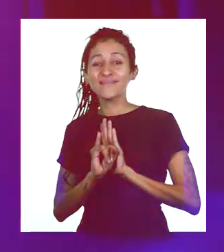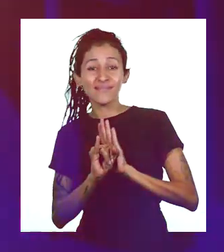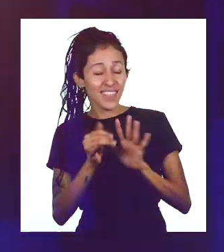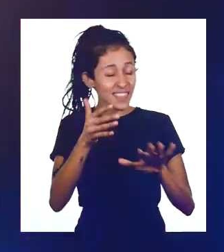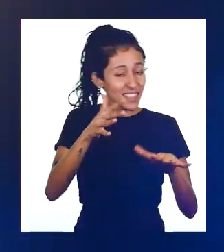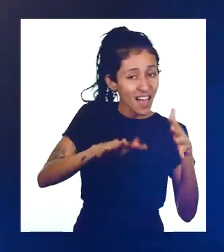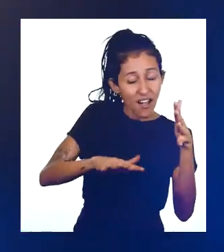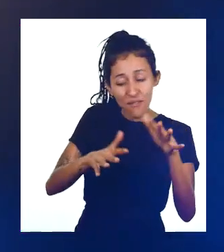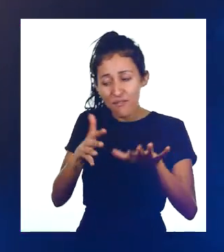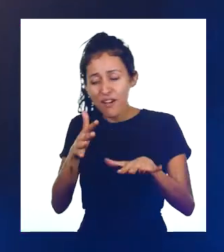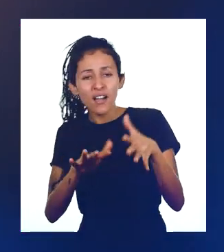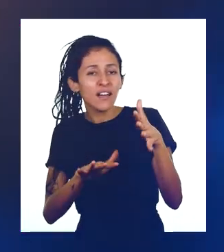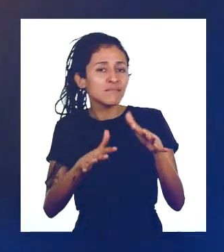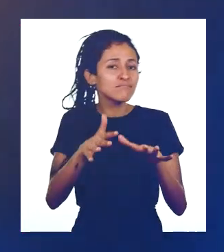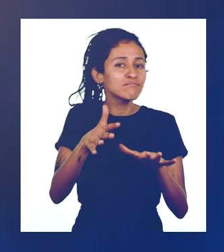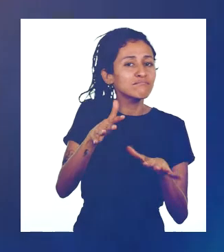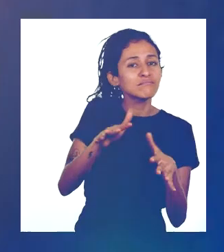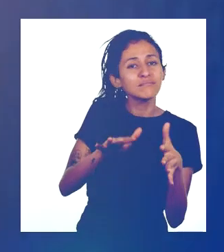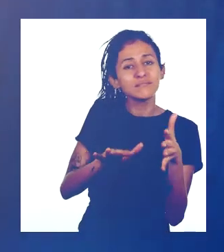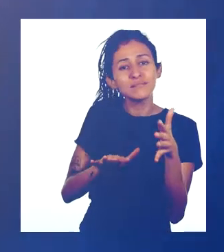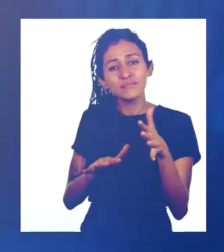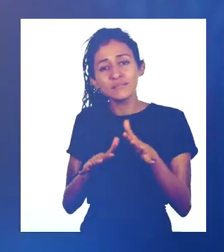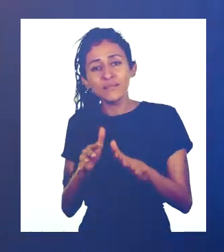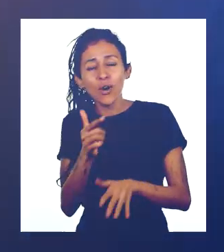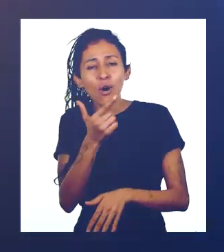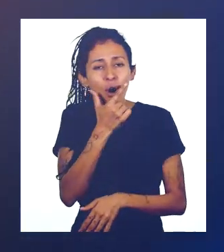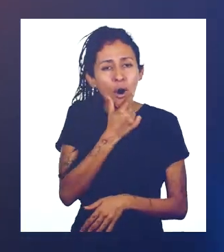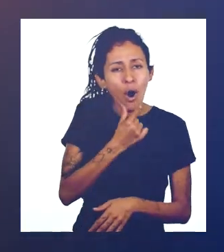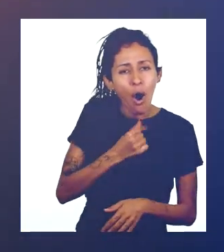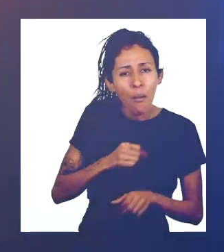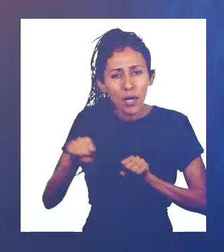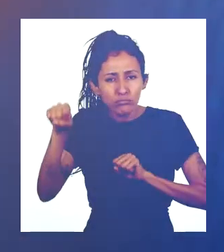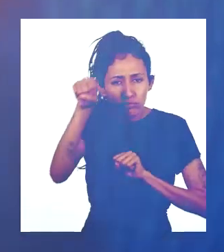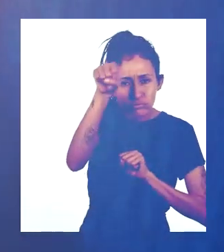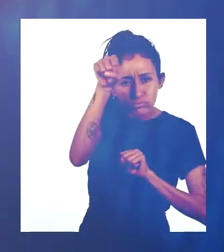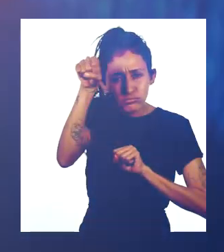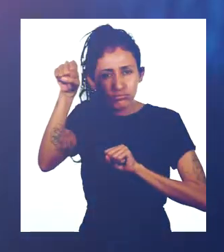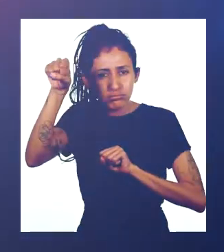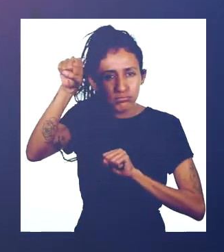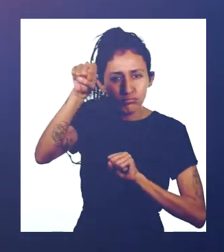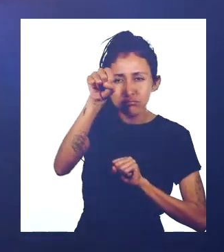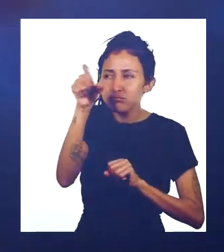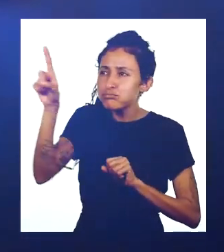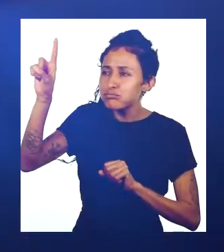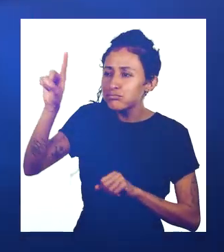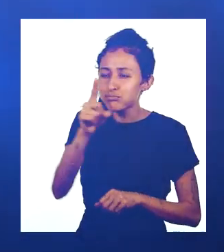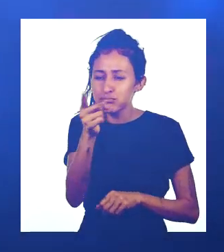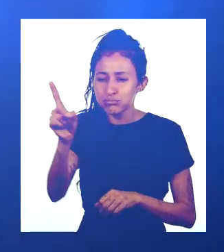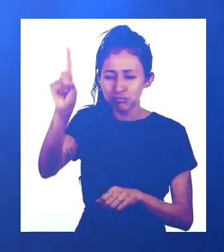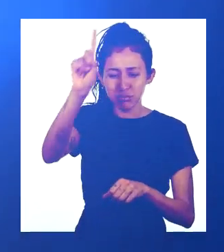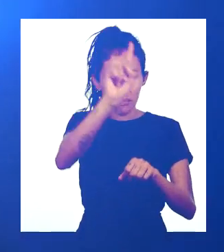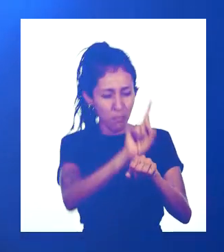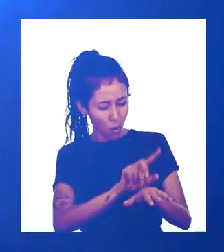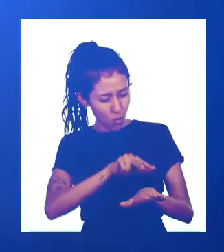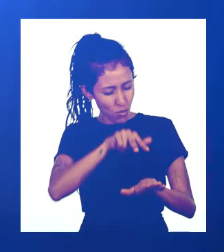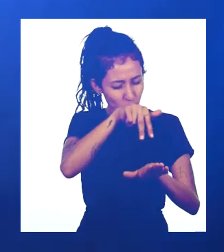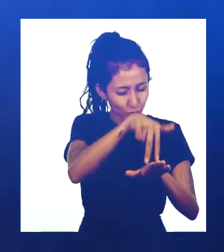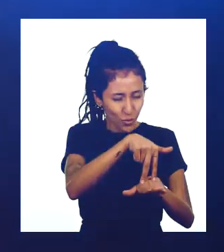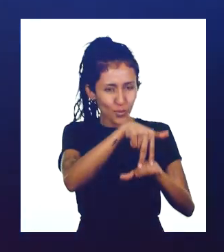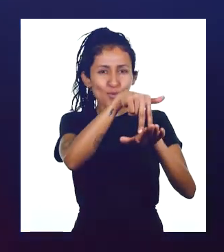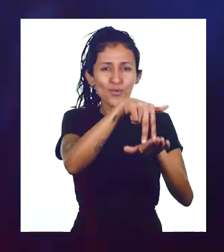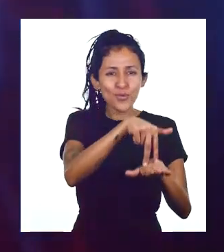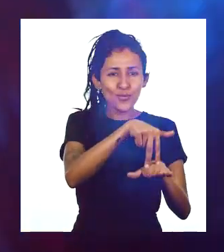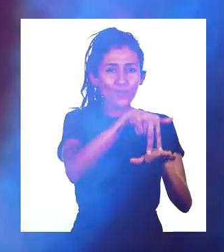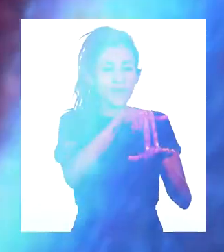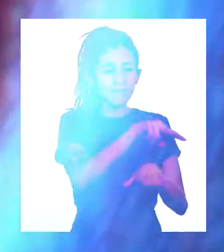Quem sabe O super homem venha nos restituir agora